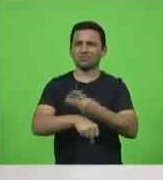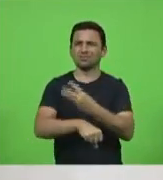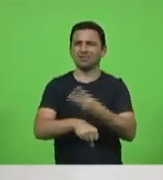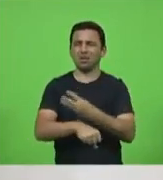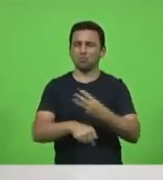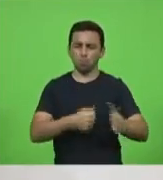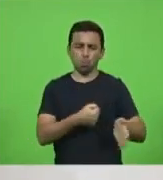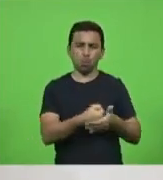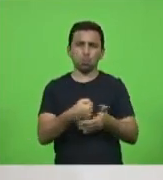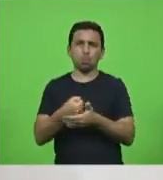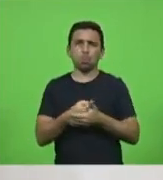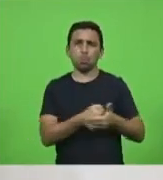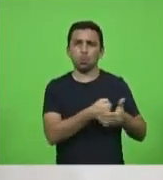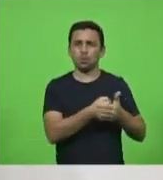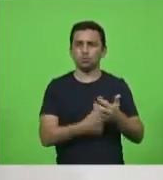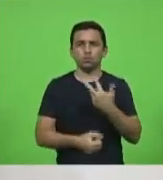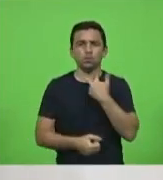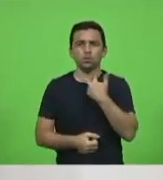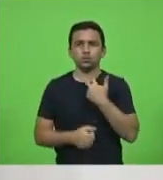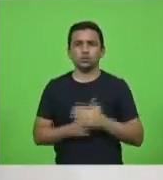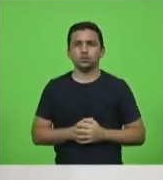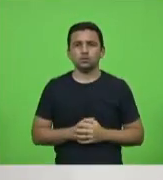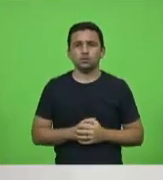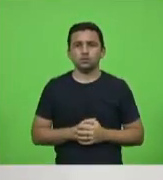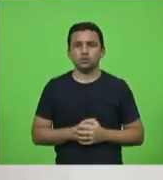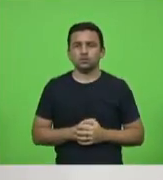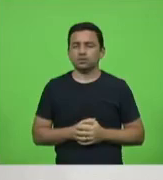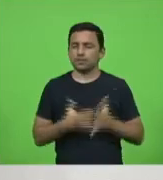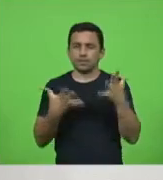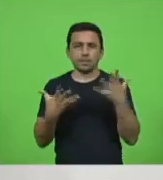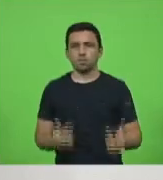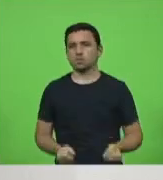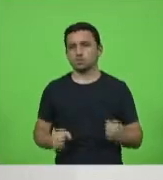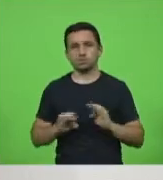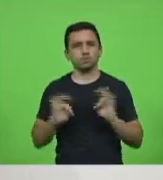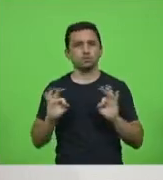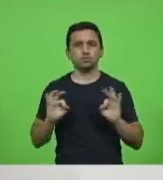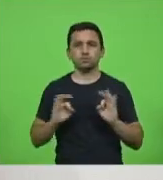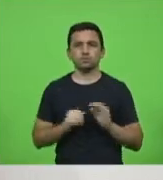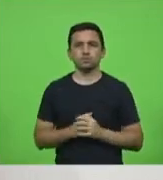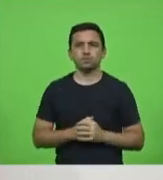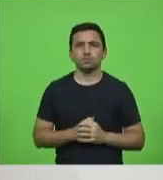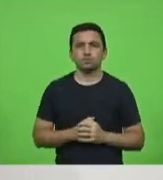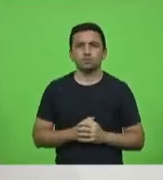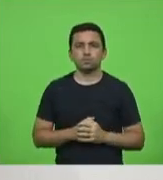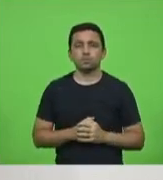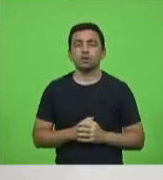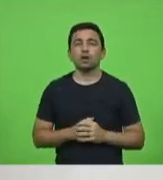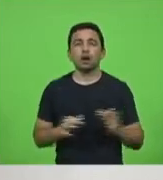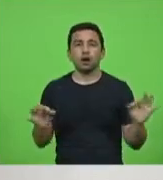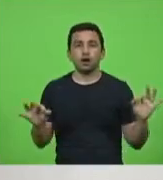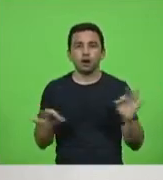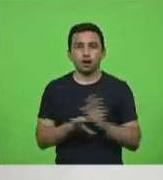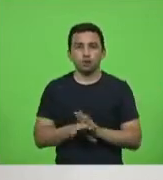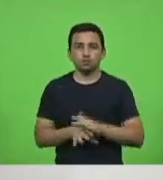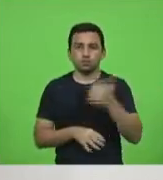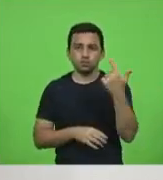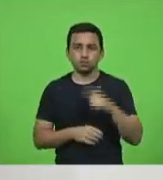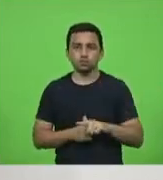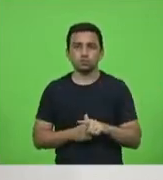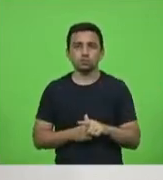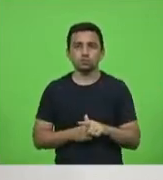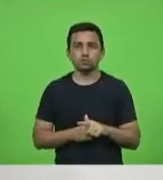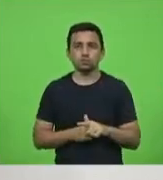escondidas, porque isto é inaceitável. Termino. Mais uma vez, agora na